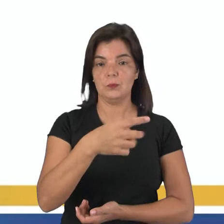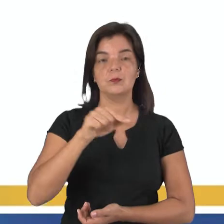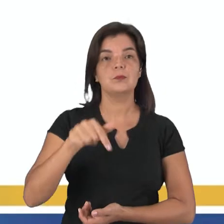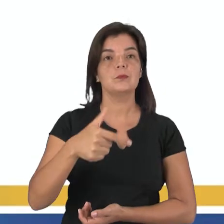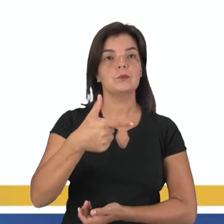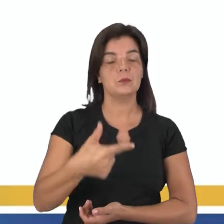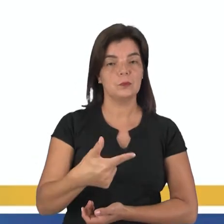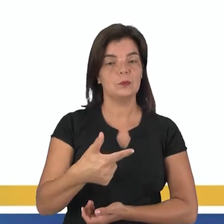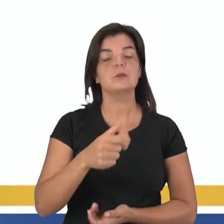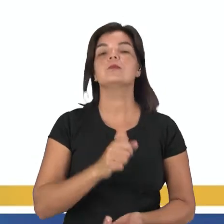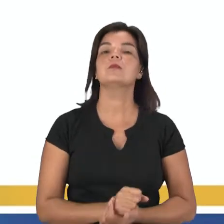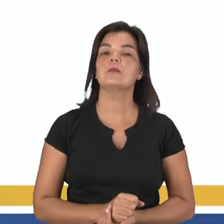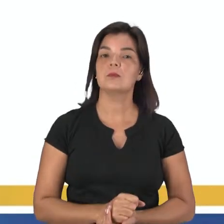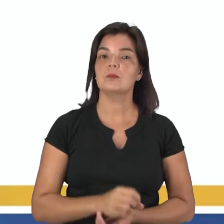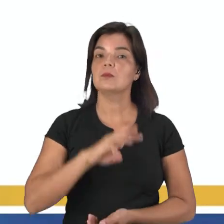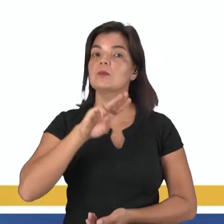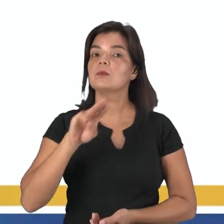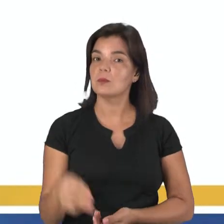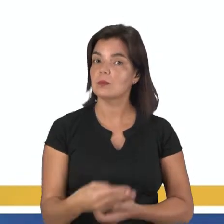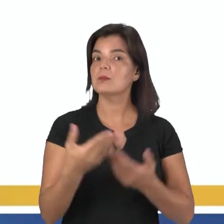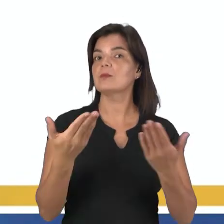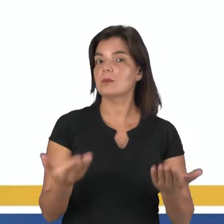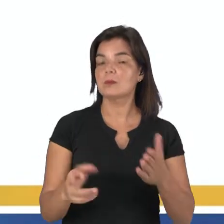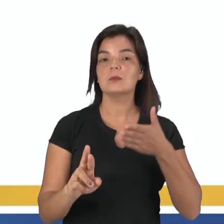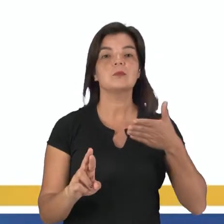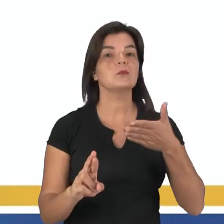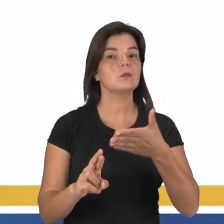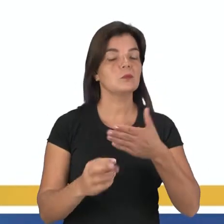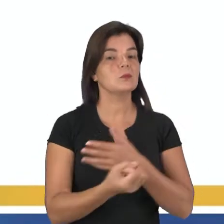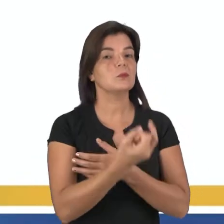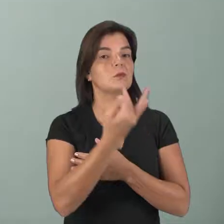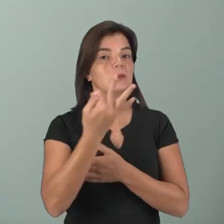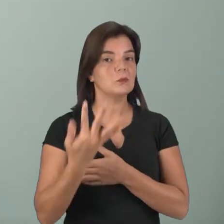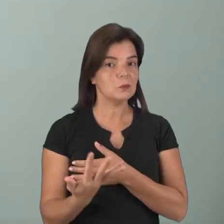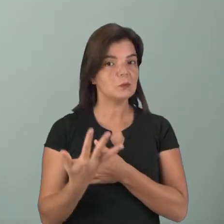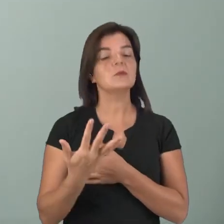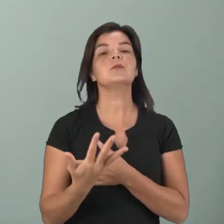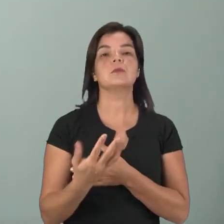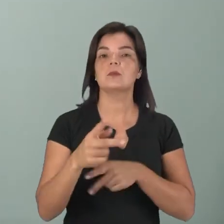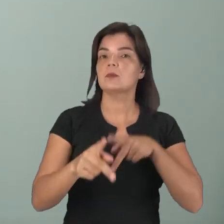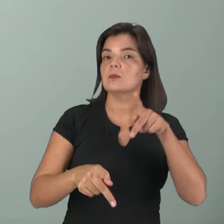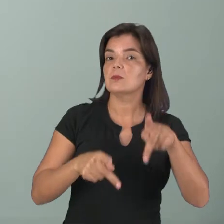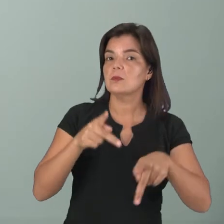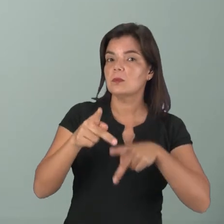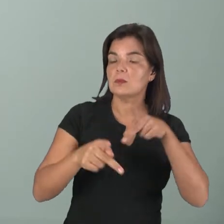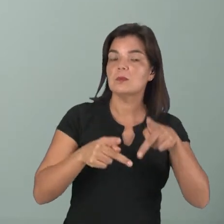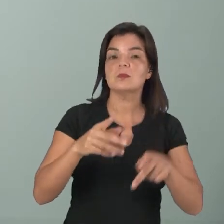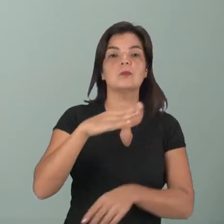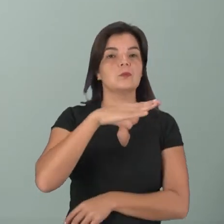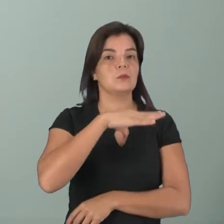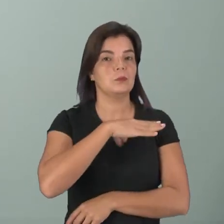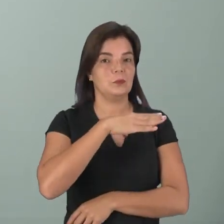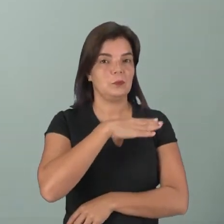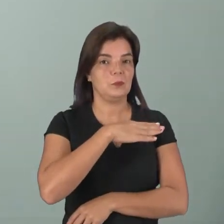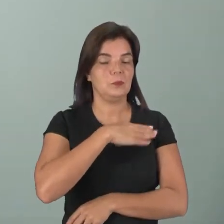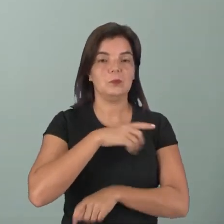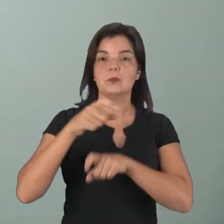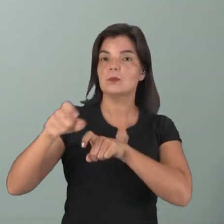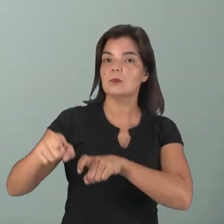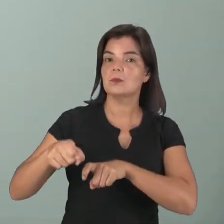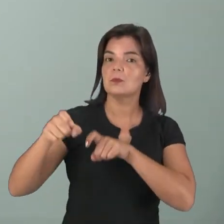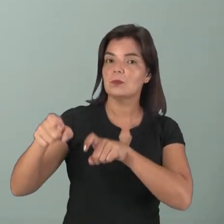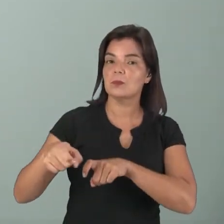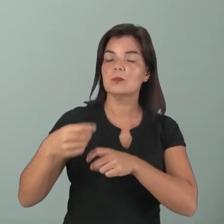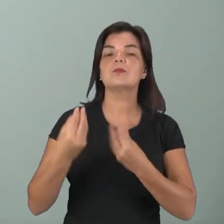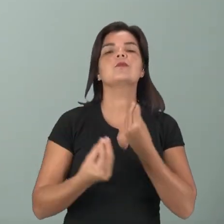,2 milhões. Aí eu estou me referindo à quantidade de população nas cidades do interior.